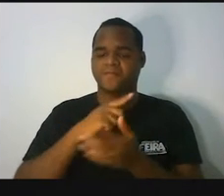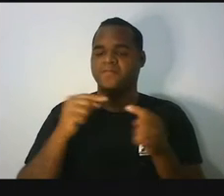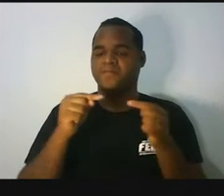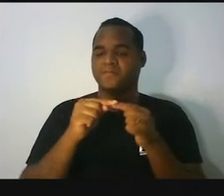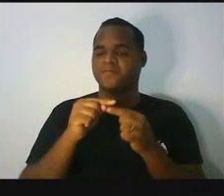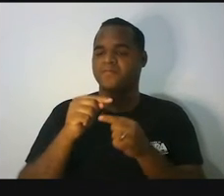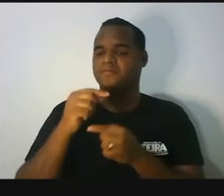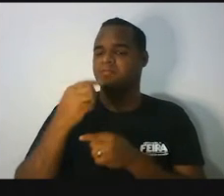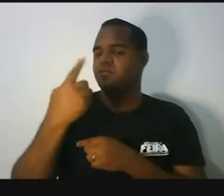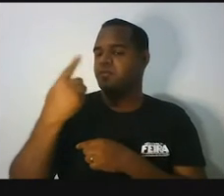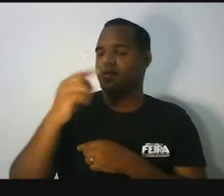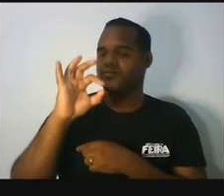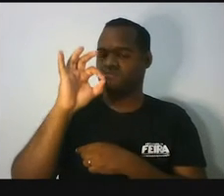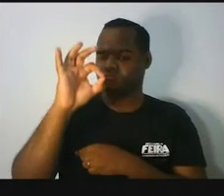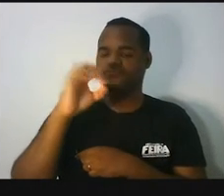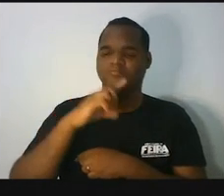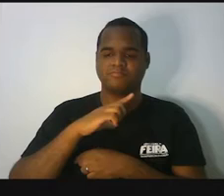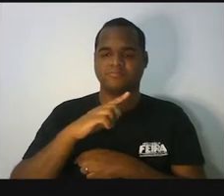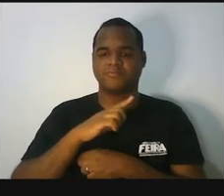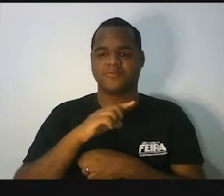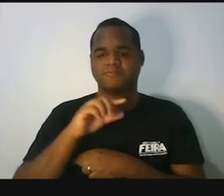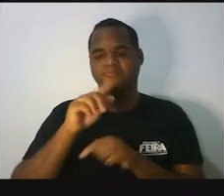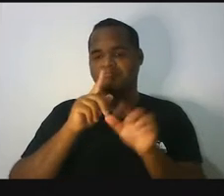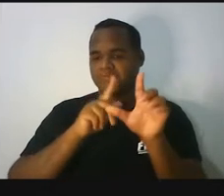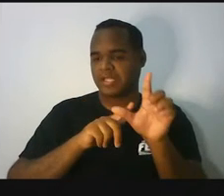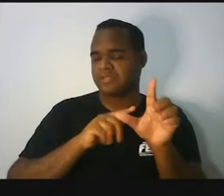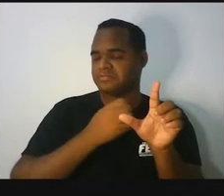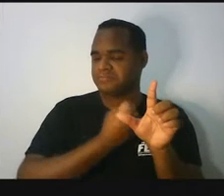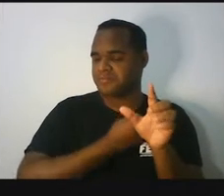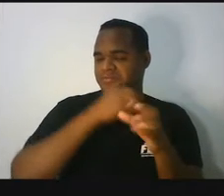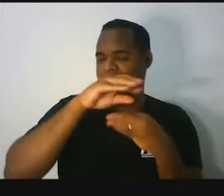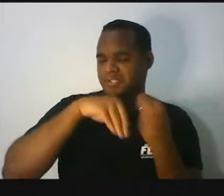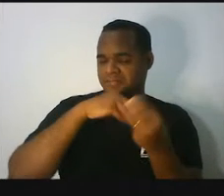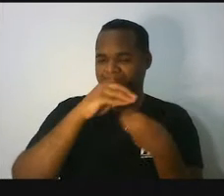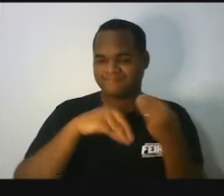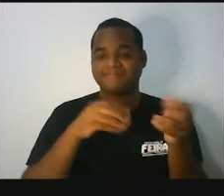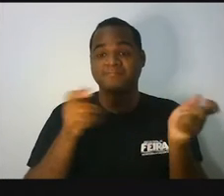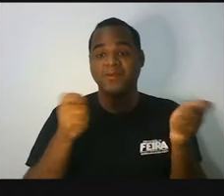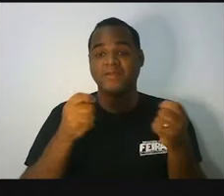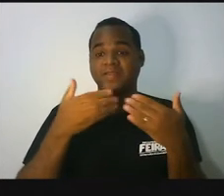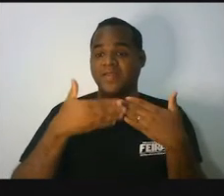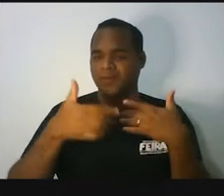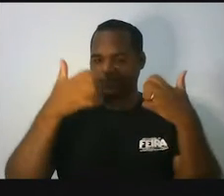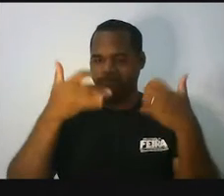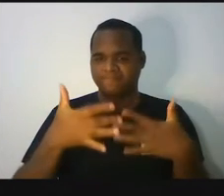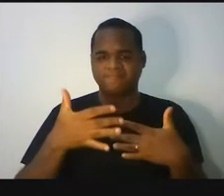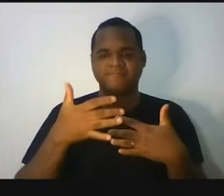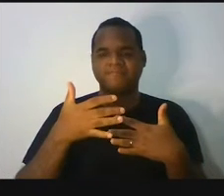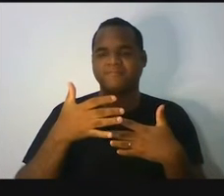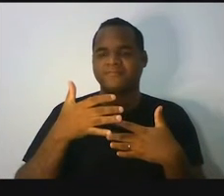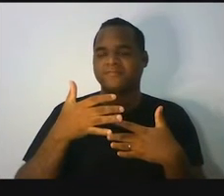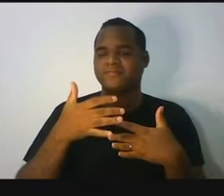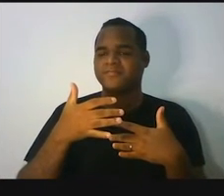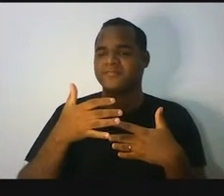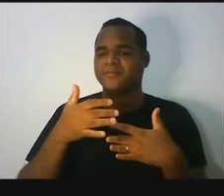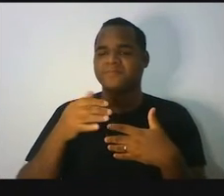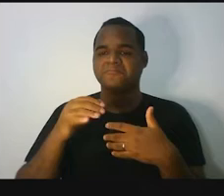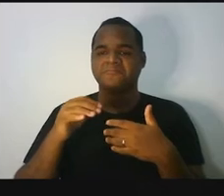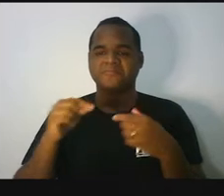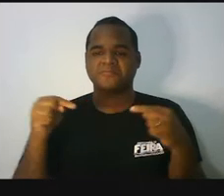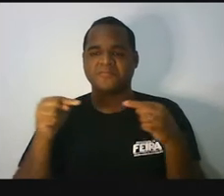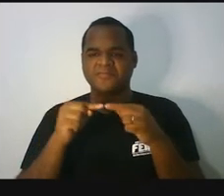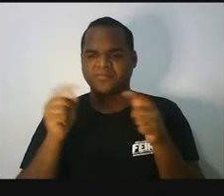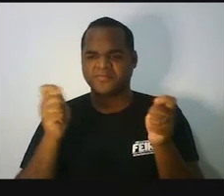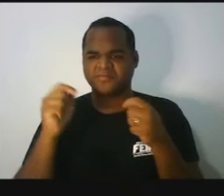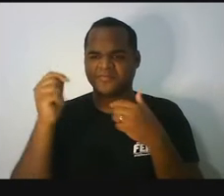tipo do primeiro grau. Então, nessa aula aqui, a gente vai aprender a como, né, na verdade a gente vai começar